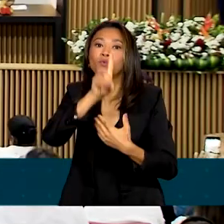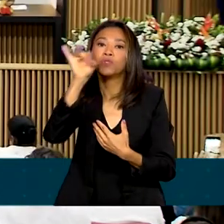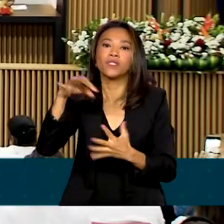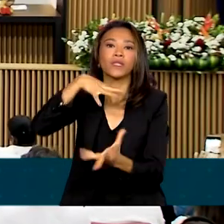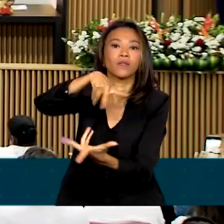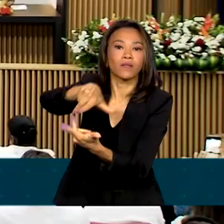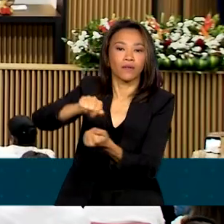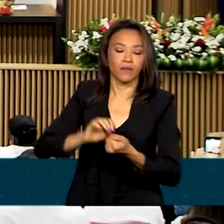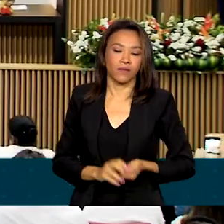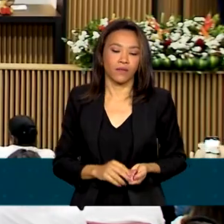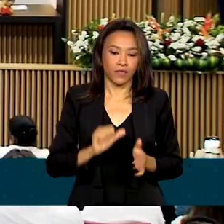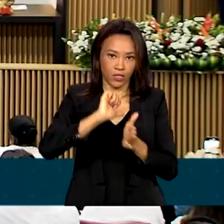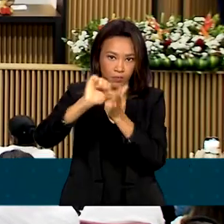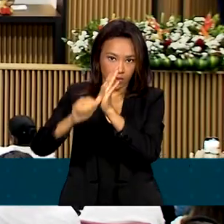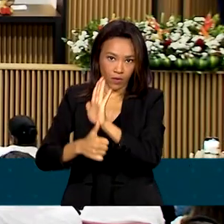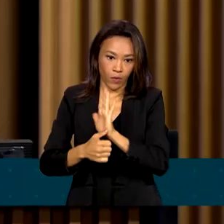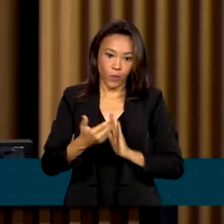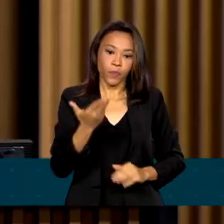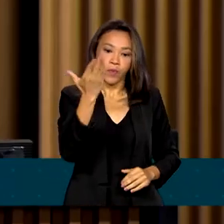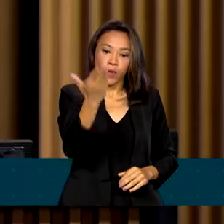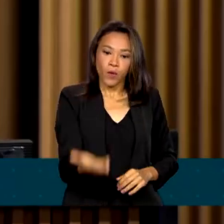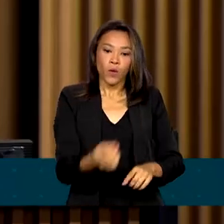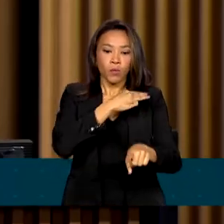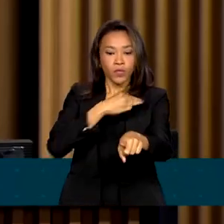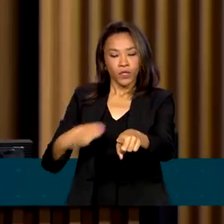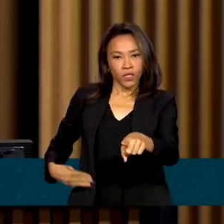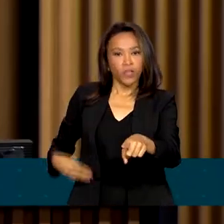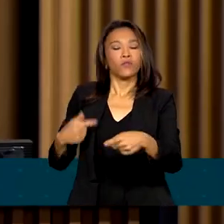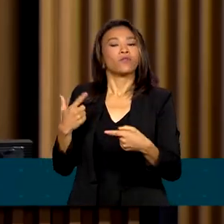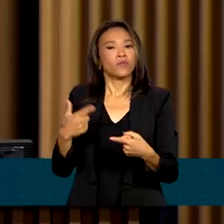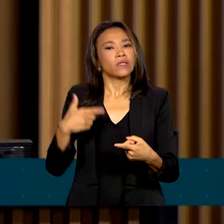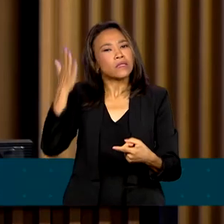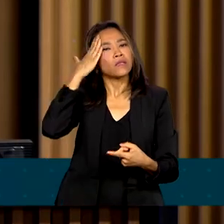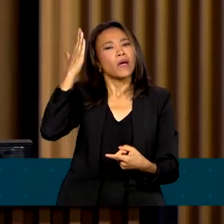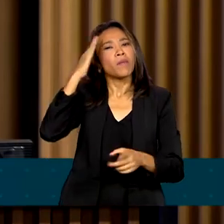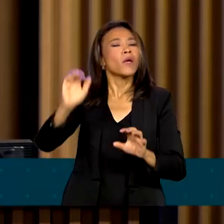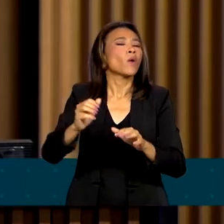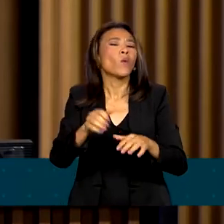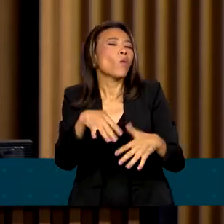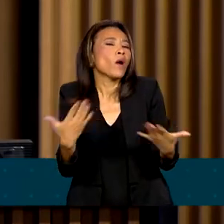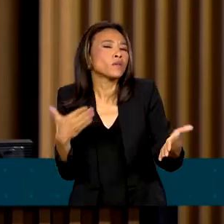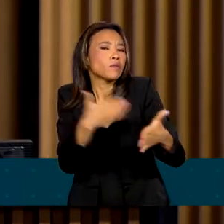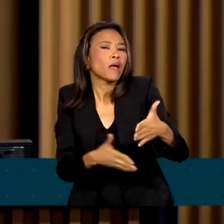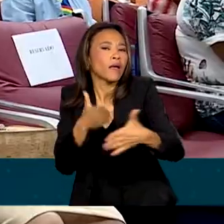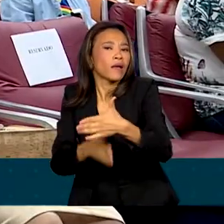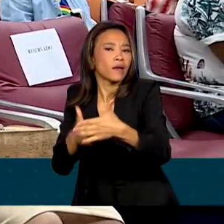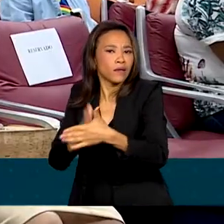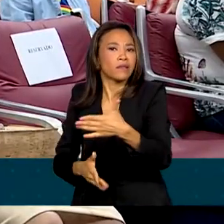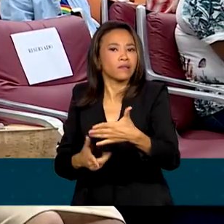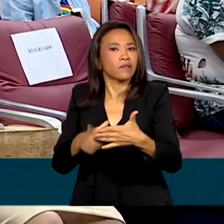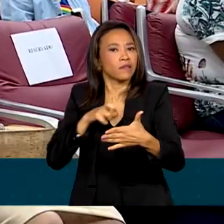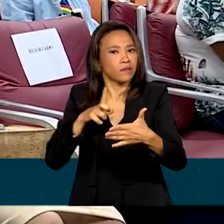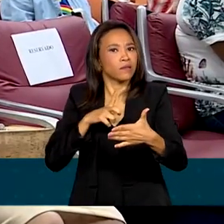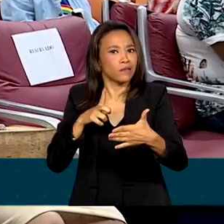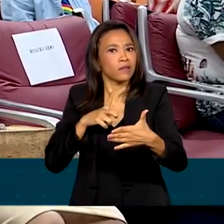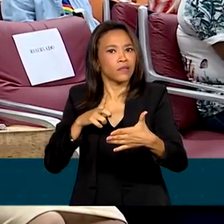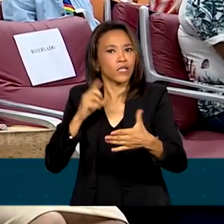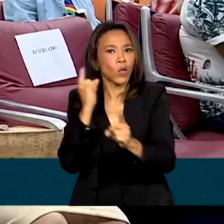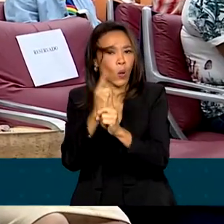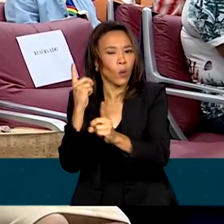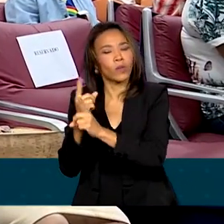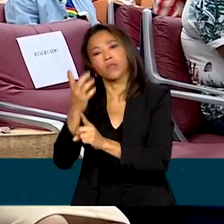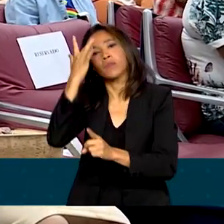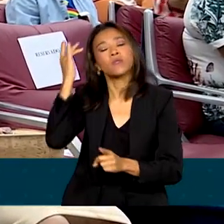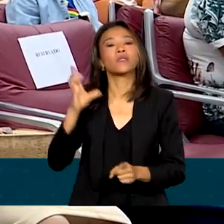Segundo o ministro dos Direitos Humanos, reconhecer as barreiras enfrentadas pelas pessoas com deficiência é fundamental para a